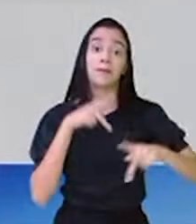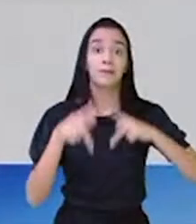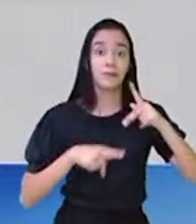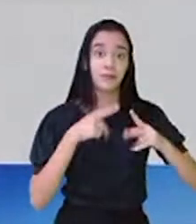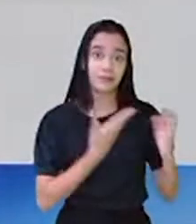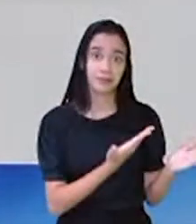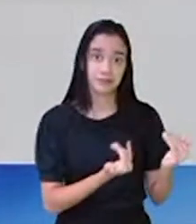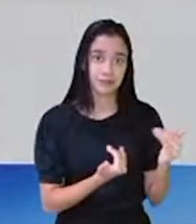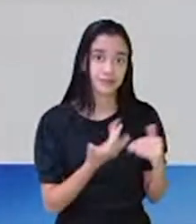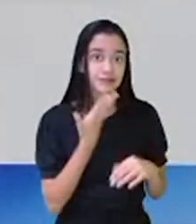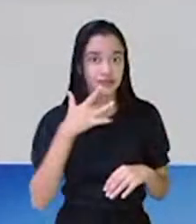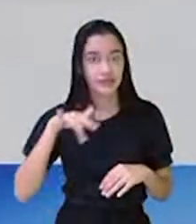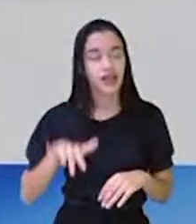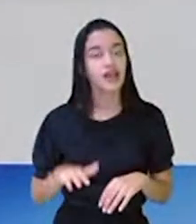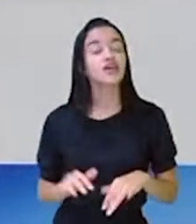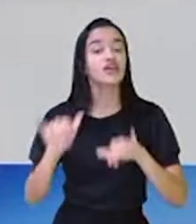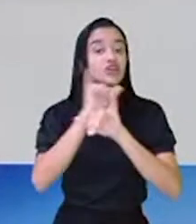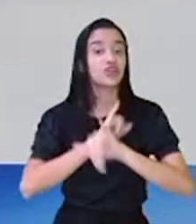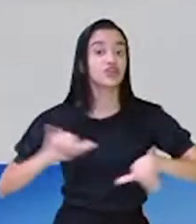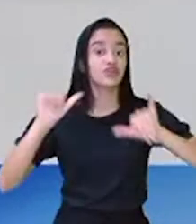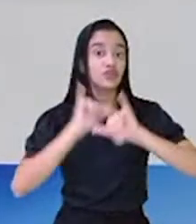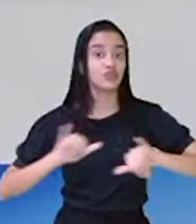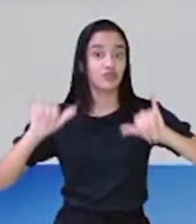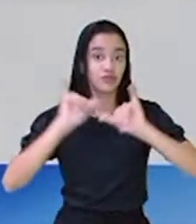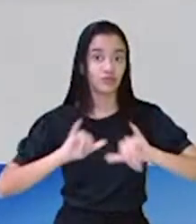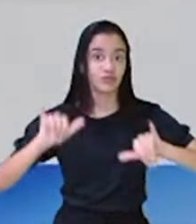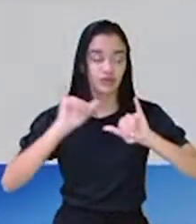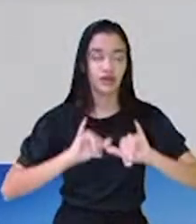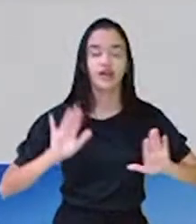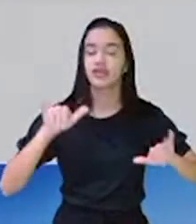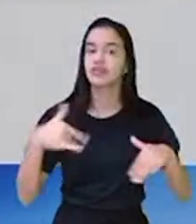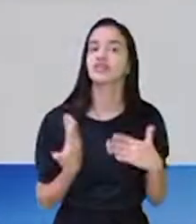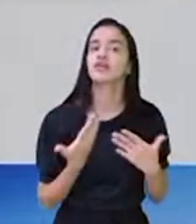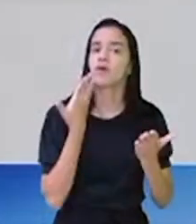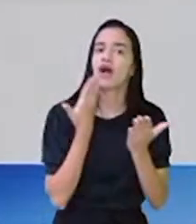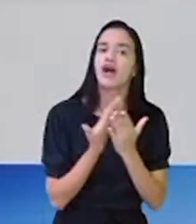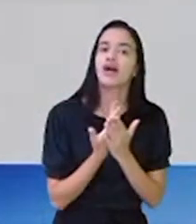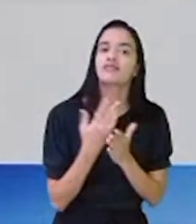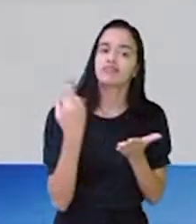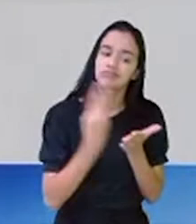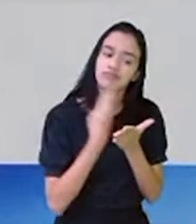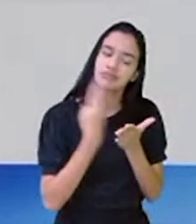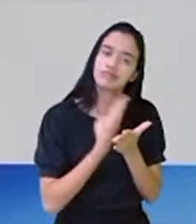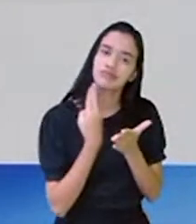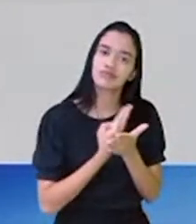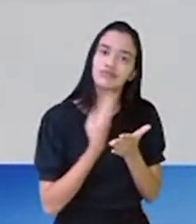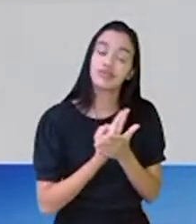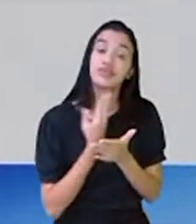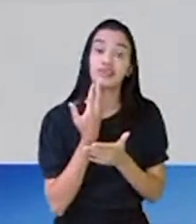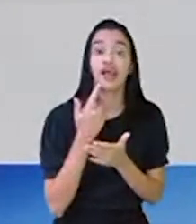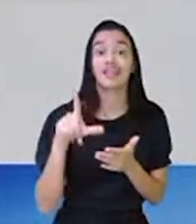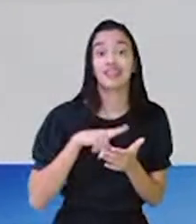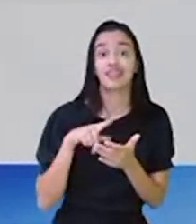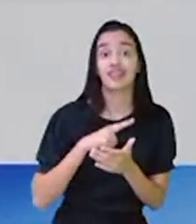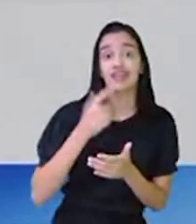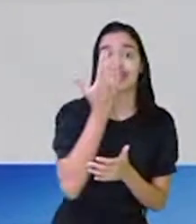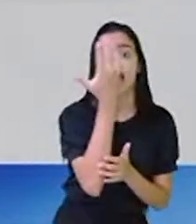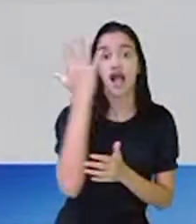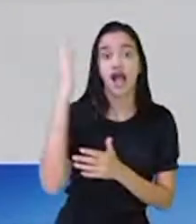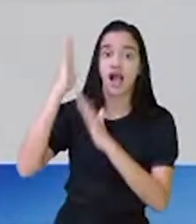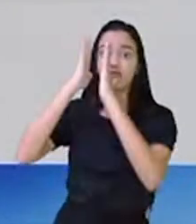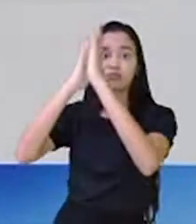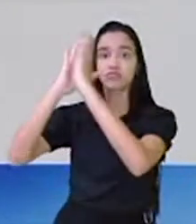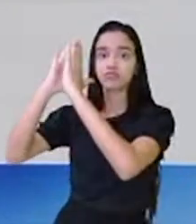juvenil e divulga as questões científicas. Então, a revista Qualé, que está lá na árvore de livro, é um